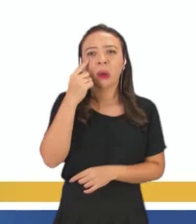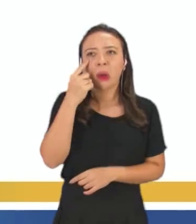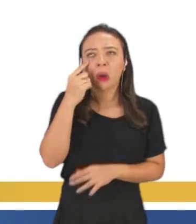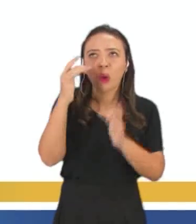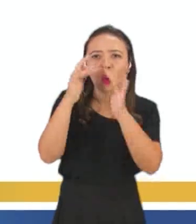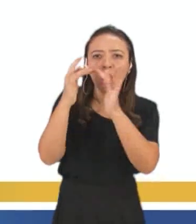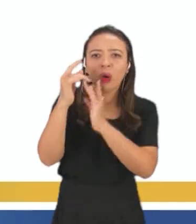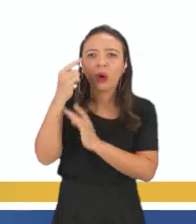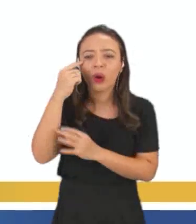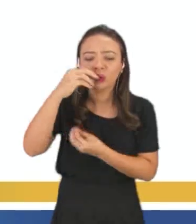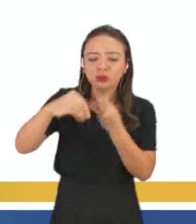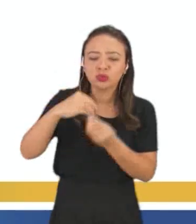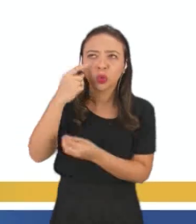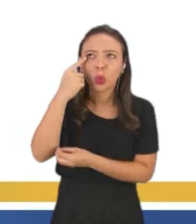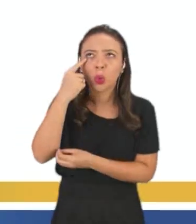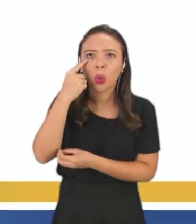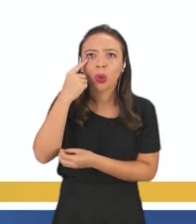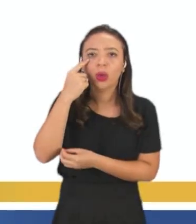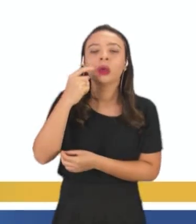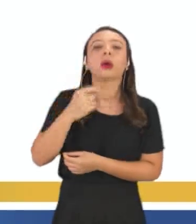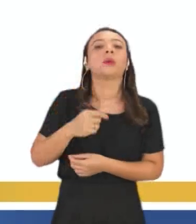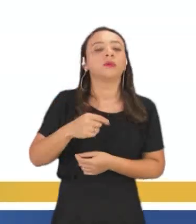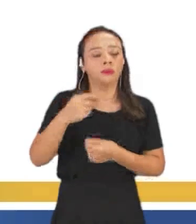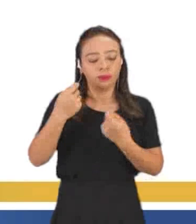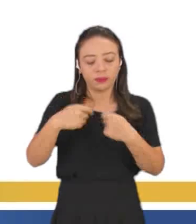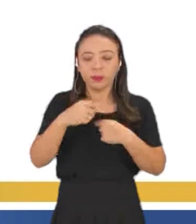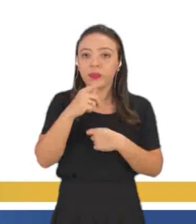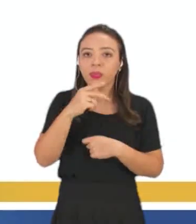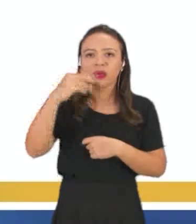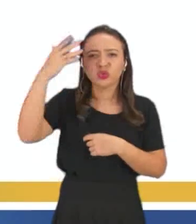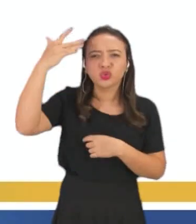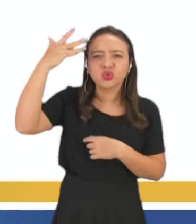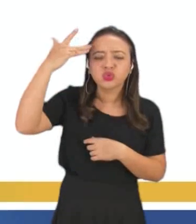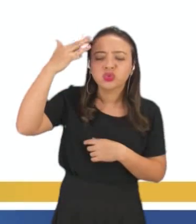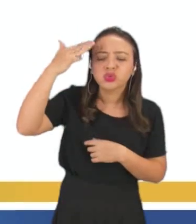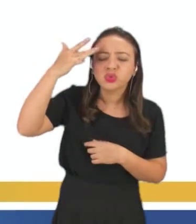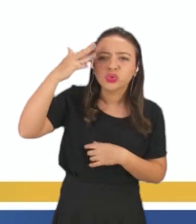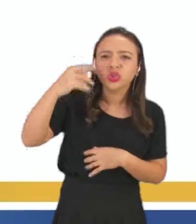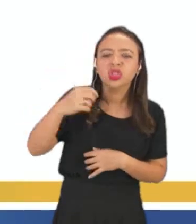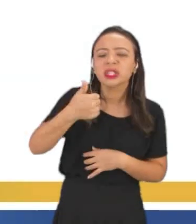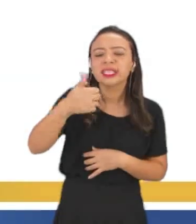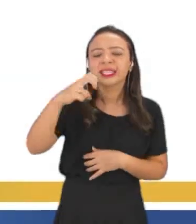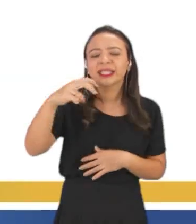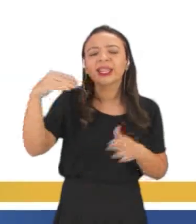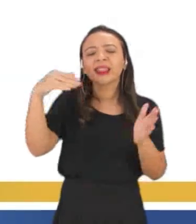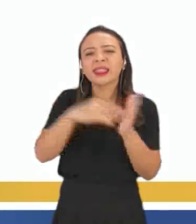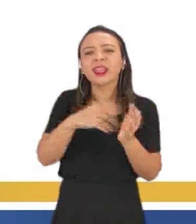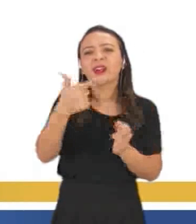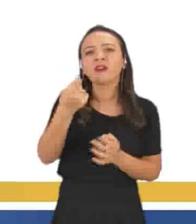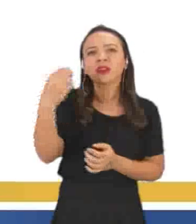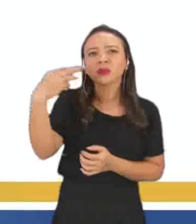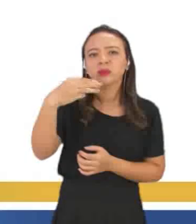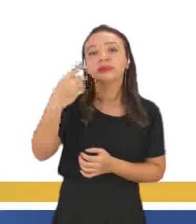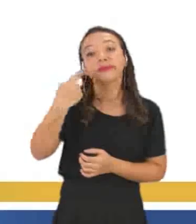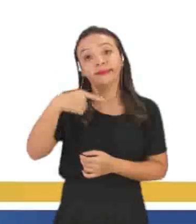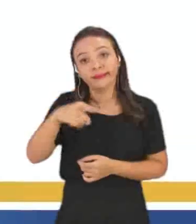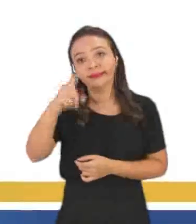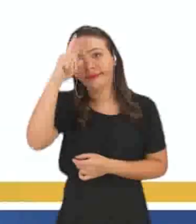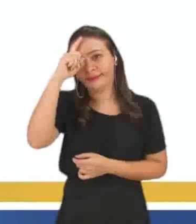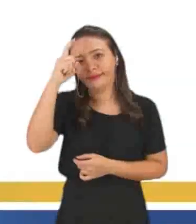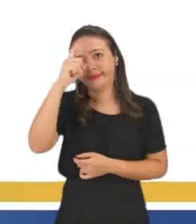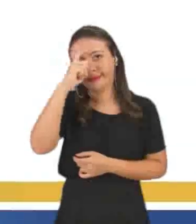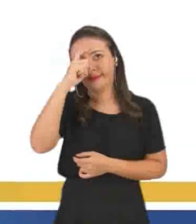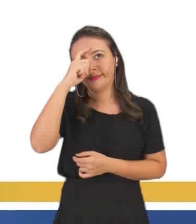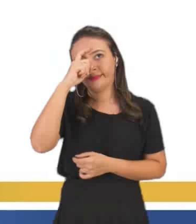a gente precisa fazer? Lavar com água abundante durante de 15 a 20 minutos, e em seguida procurar serviços médicos.